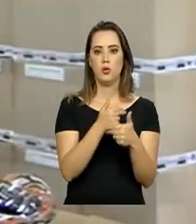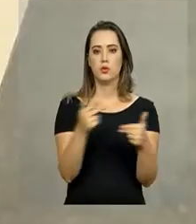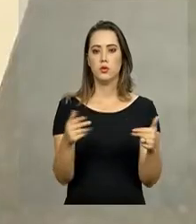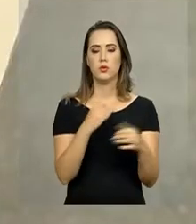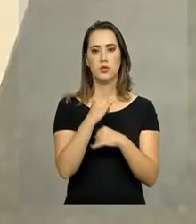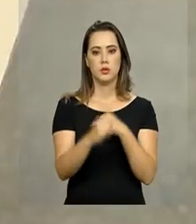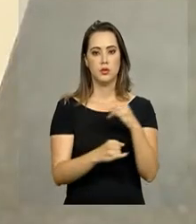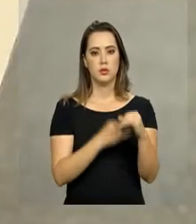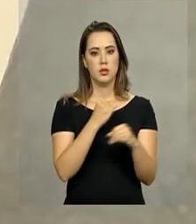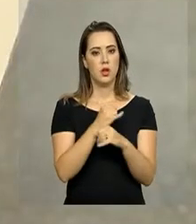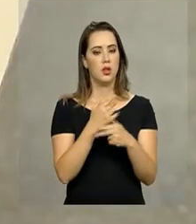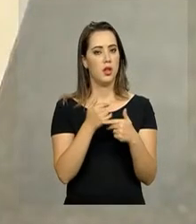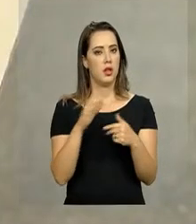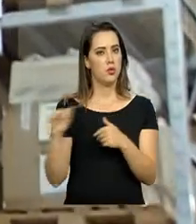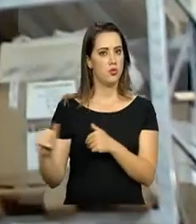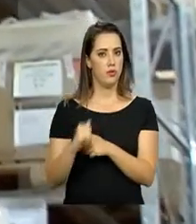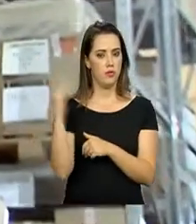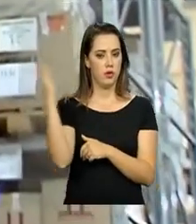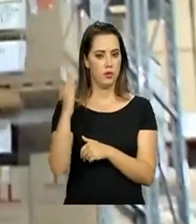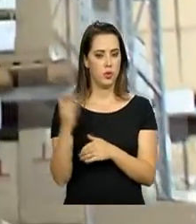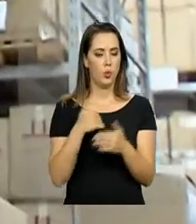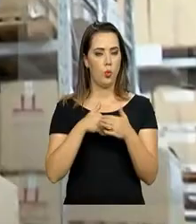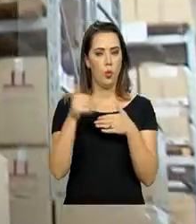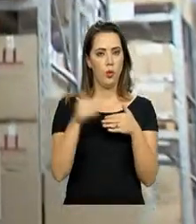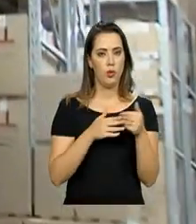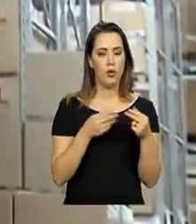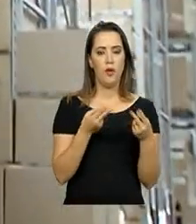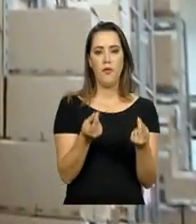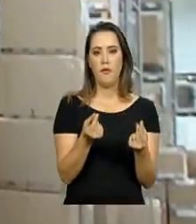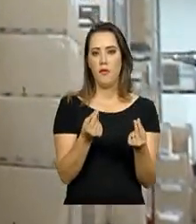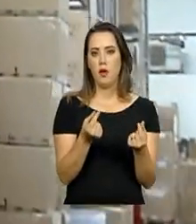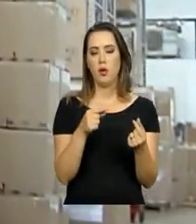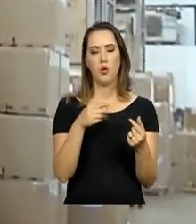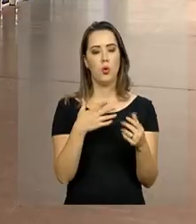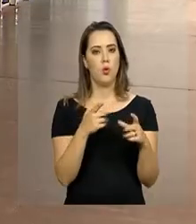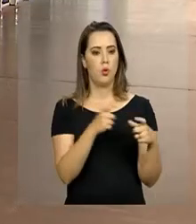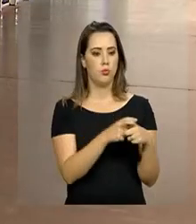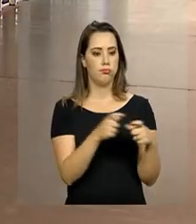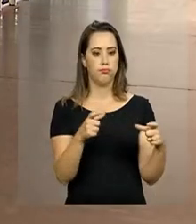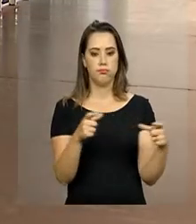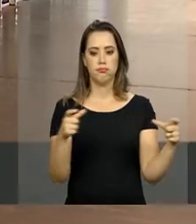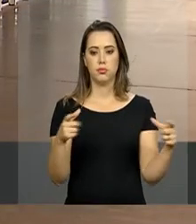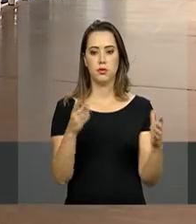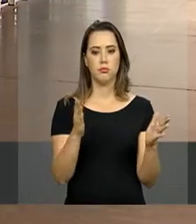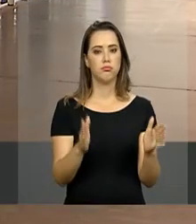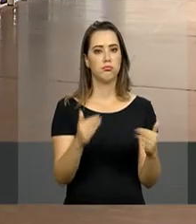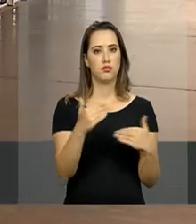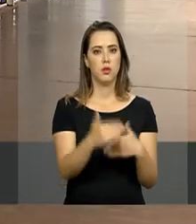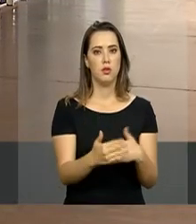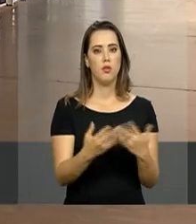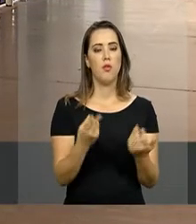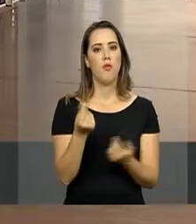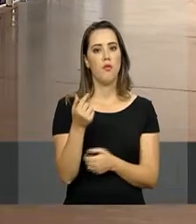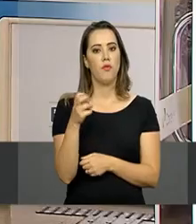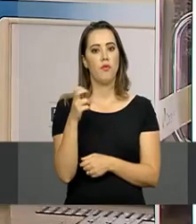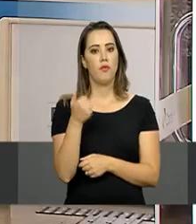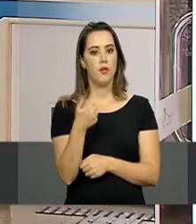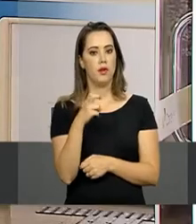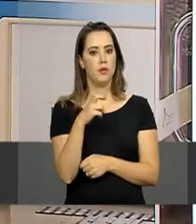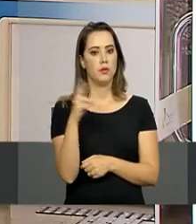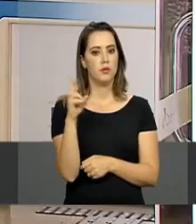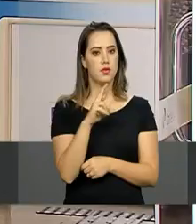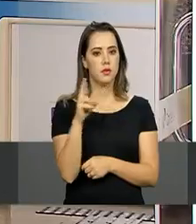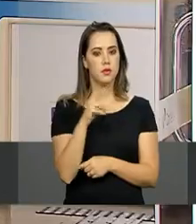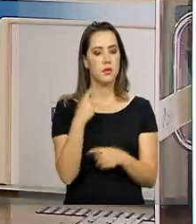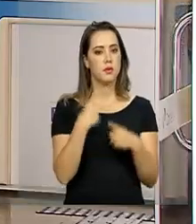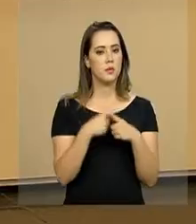importados, de qualquer valor e tamanho, vão ter que pagar pelo serviço. O valor será fixo de R$ 15,00. Uma